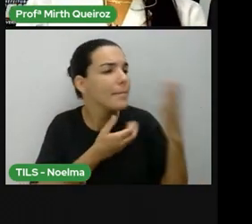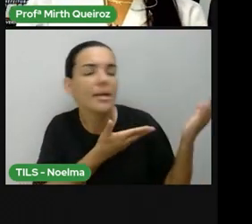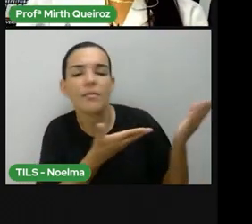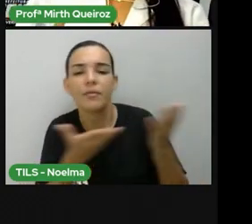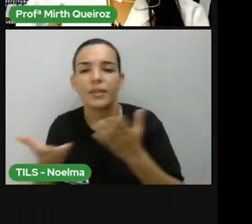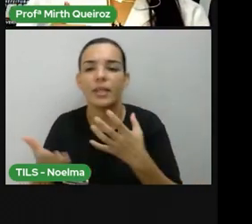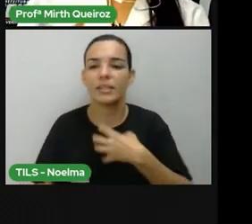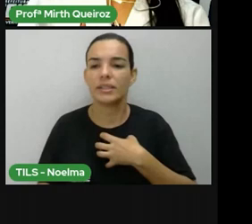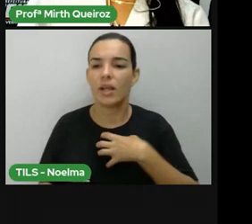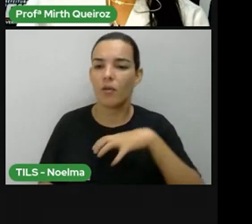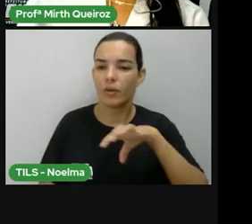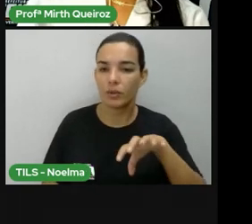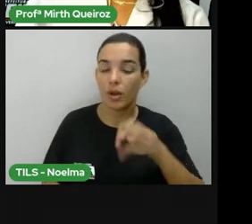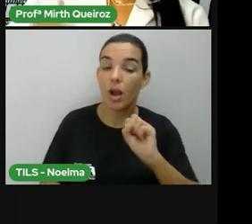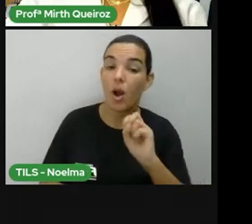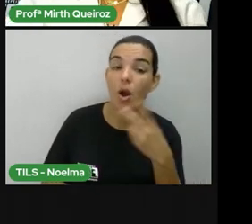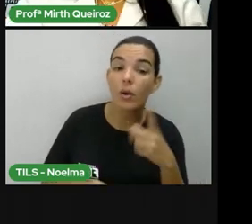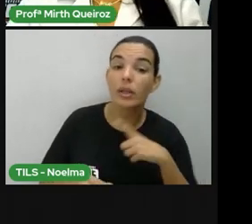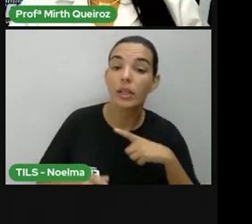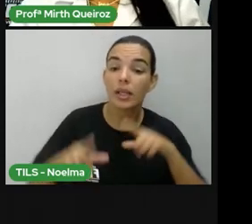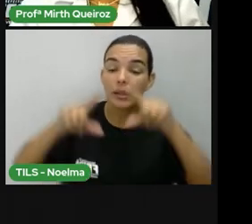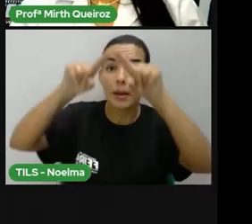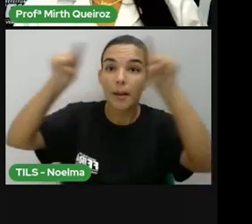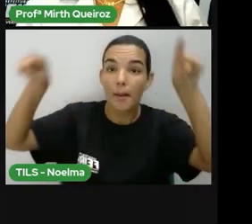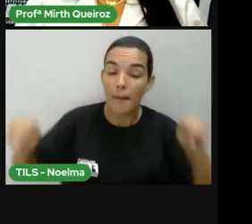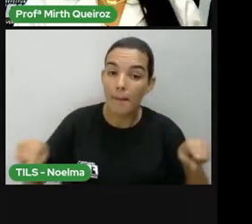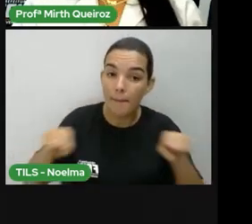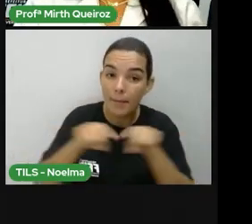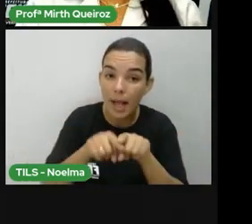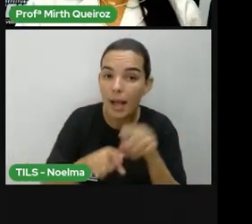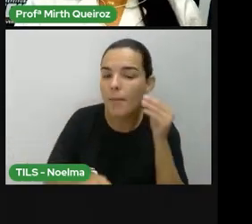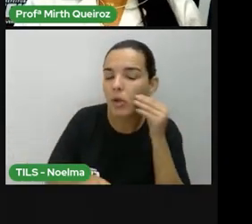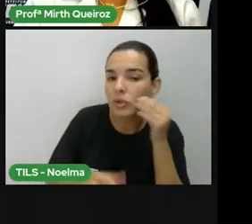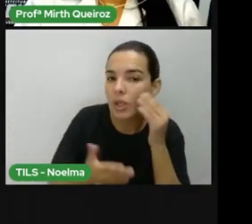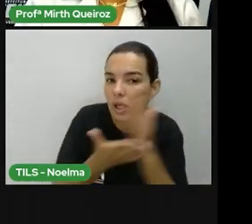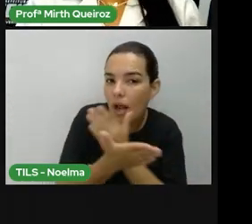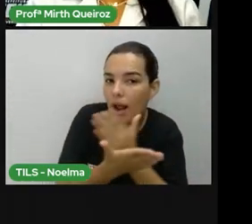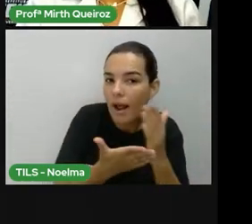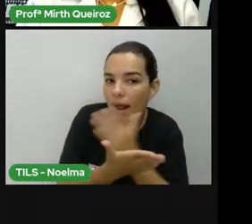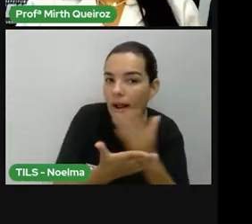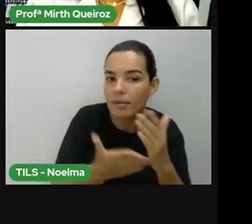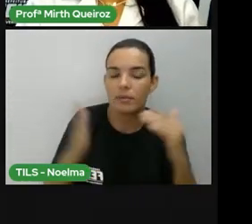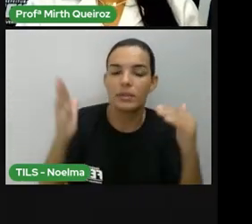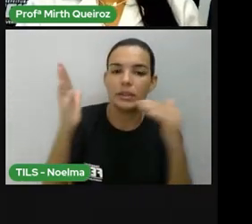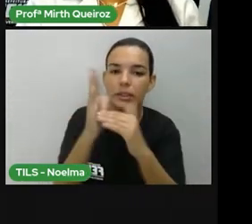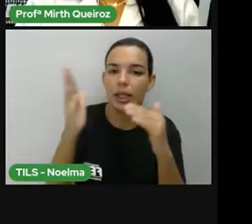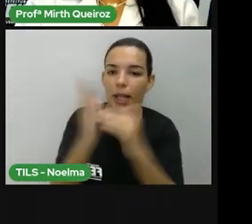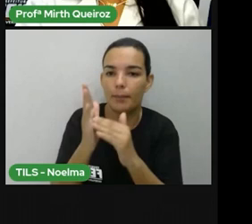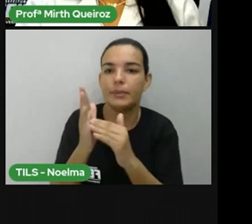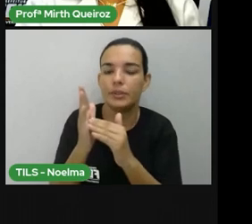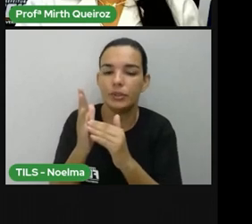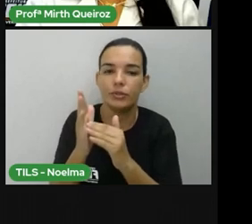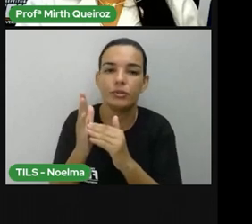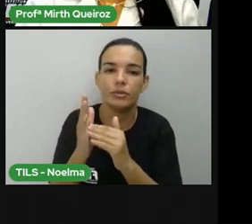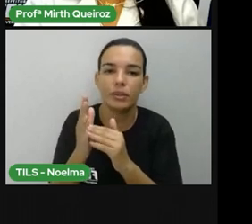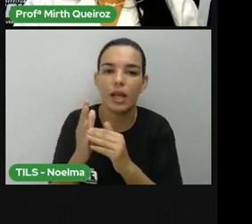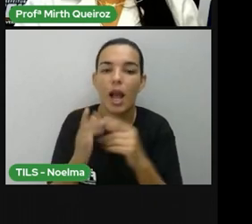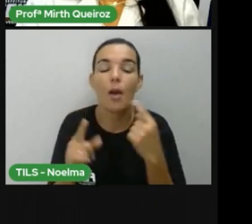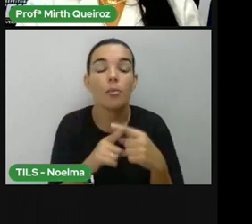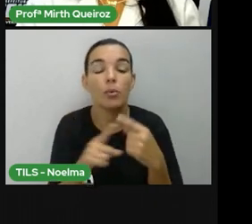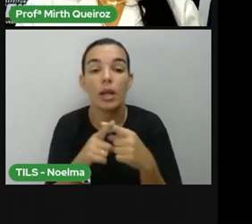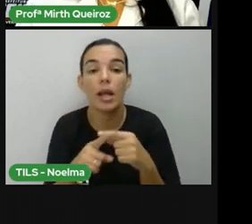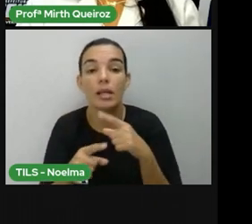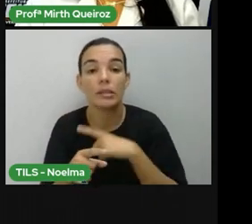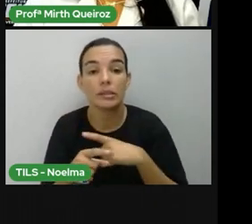limite entre a cidade tal e a cidade tal. Então, são meios artificiais que são feitos pelo homem pra